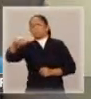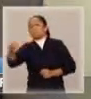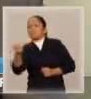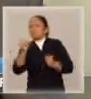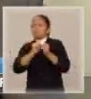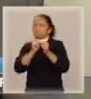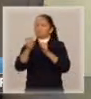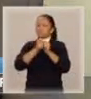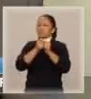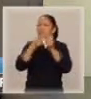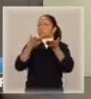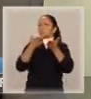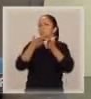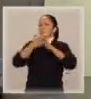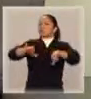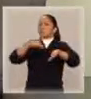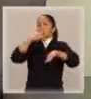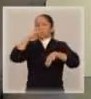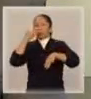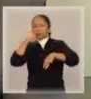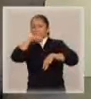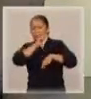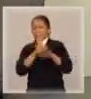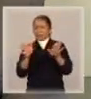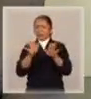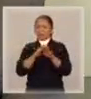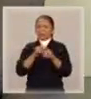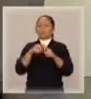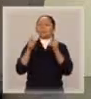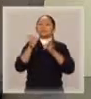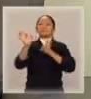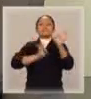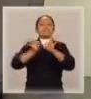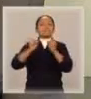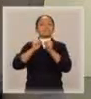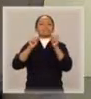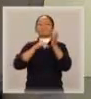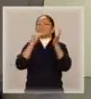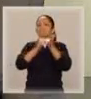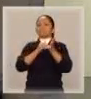geralmente, é o descontentamento de um dos cônjuges com a separação.